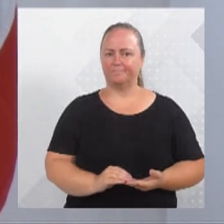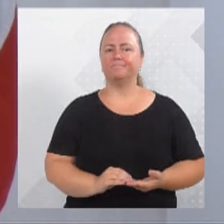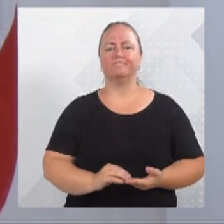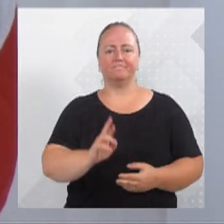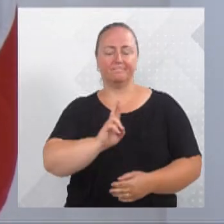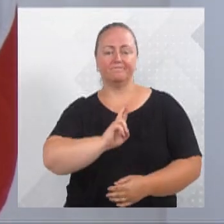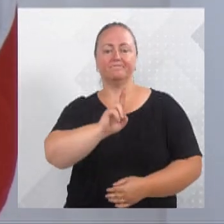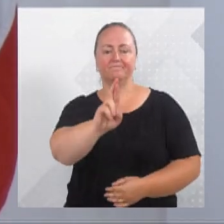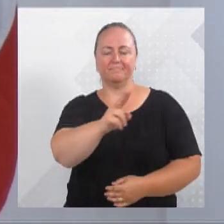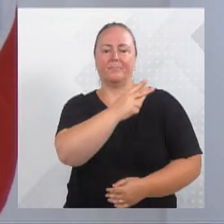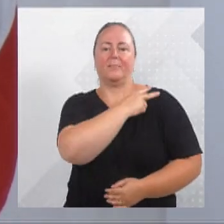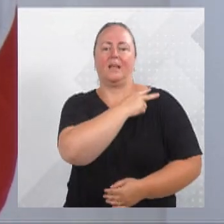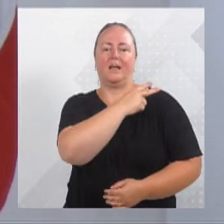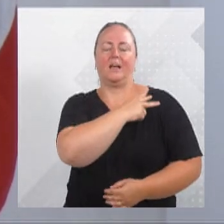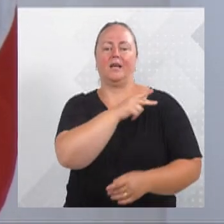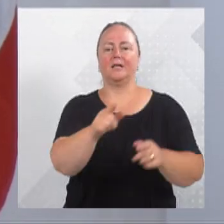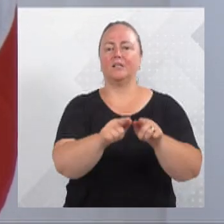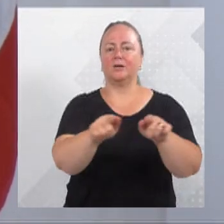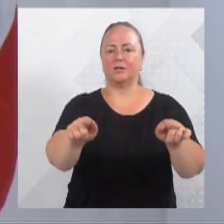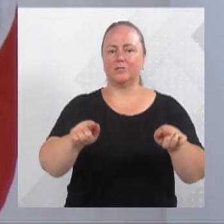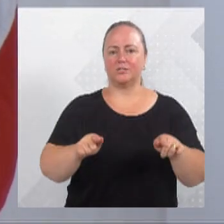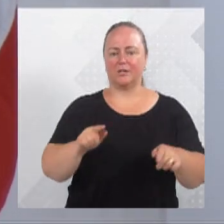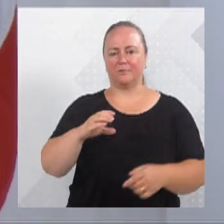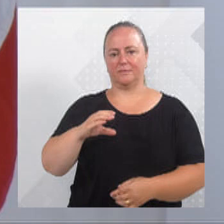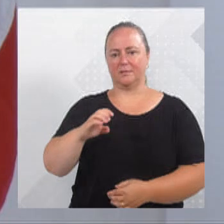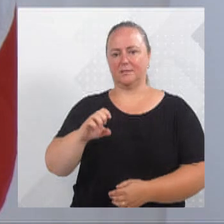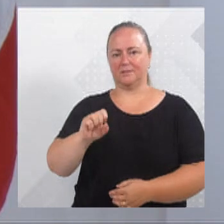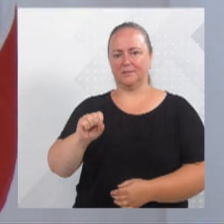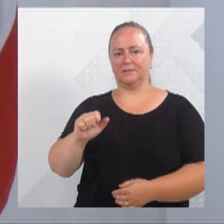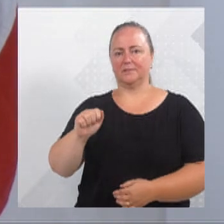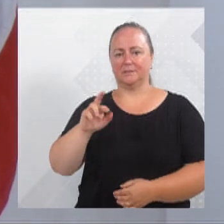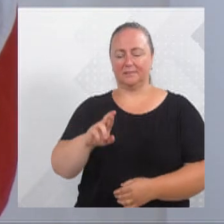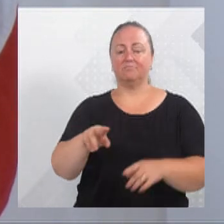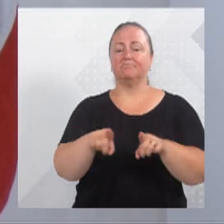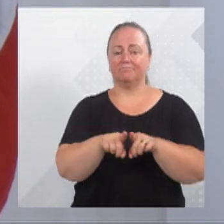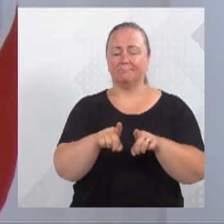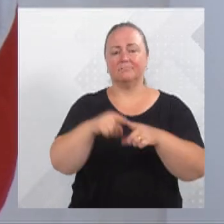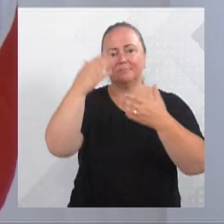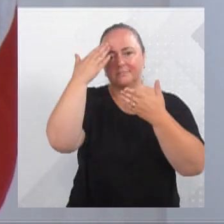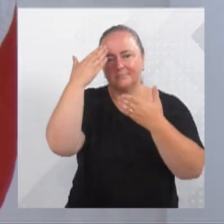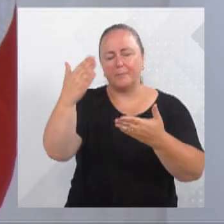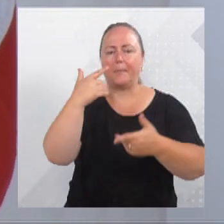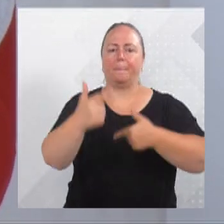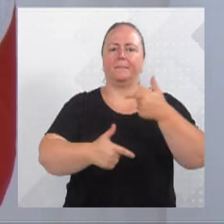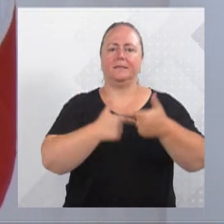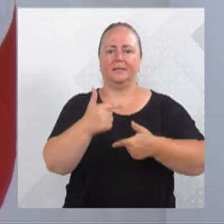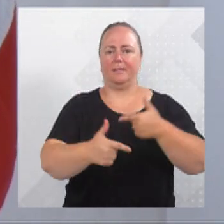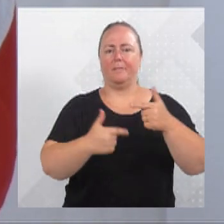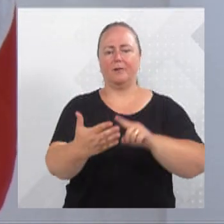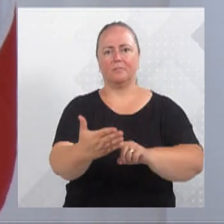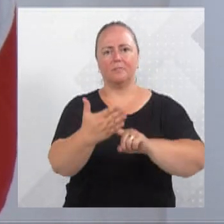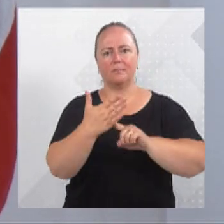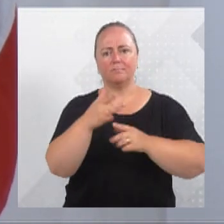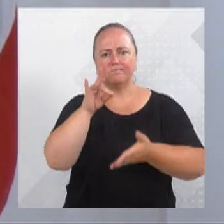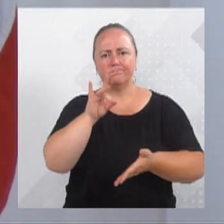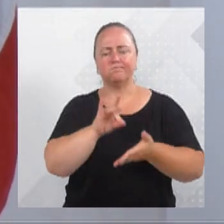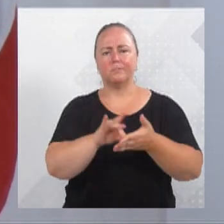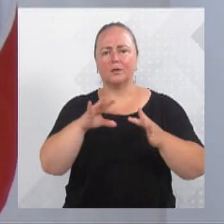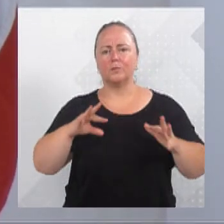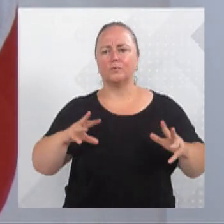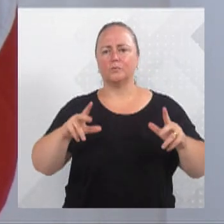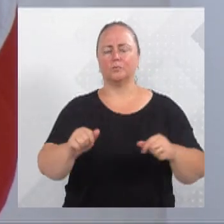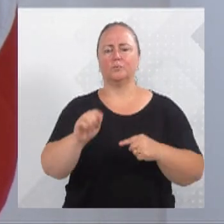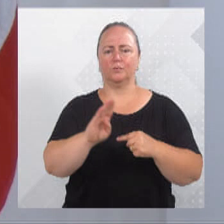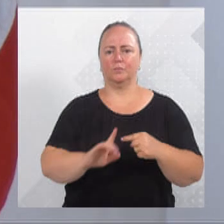pelo chefe de gabinete, César Botelho, agradecer esse trabalho que tem trazido frutos para toda a cidade de